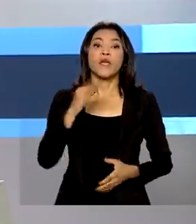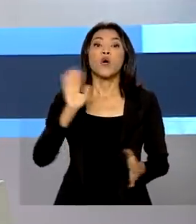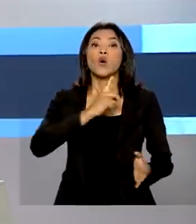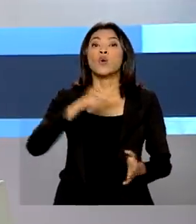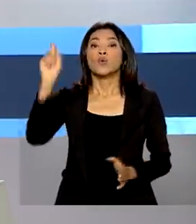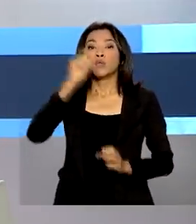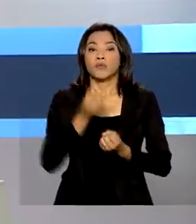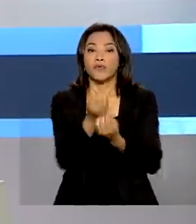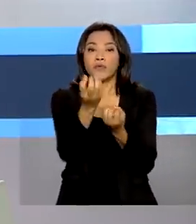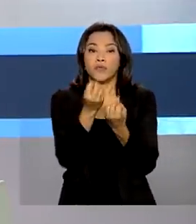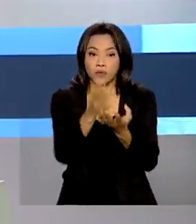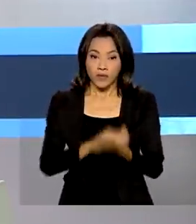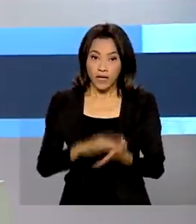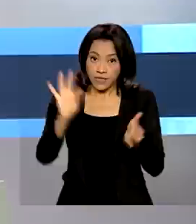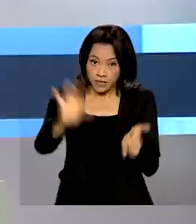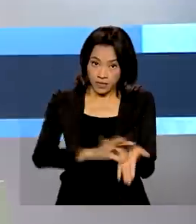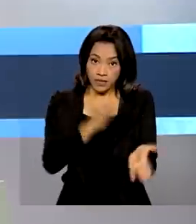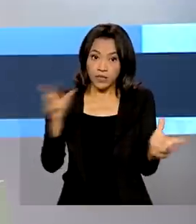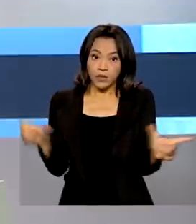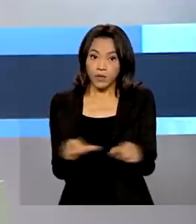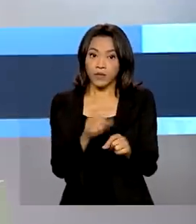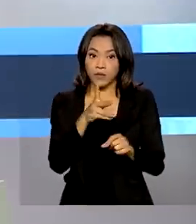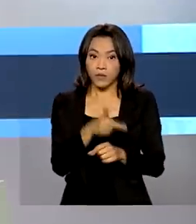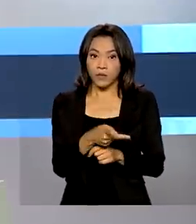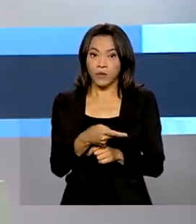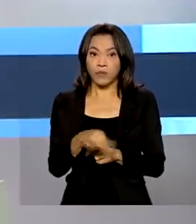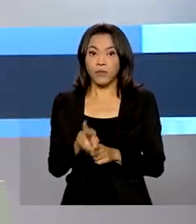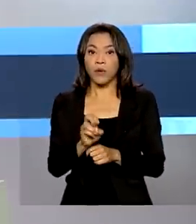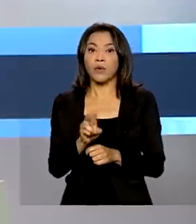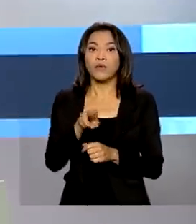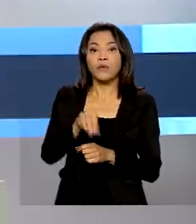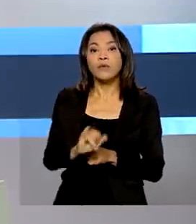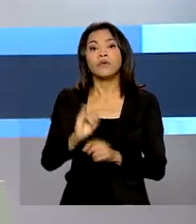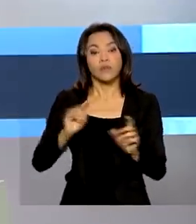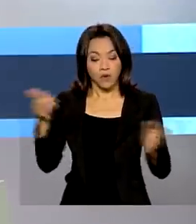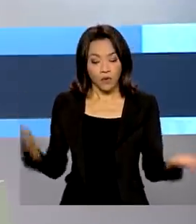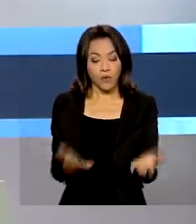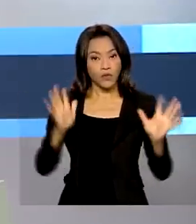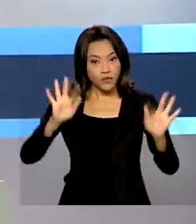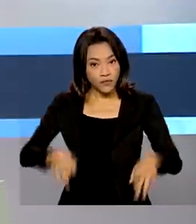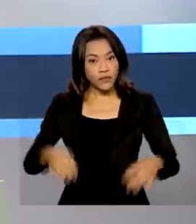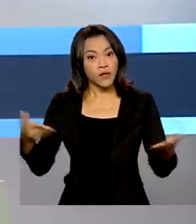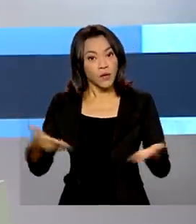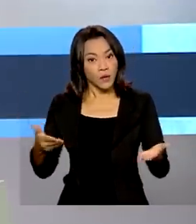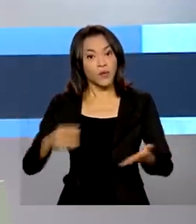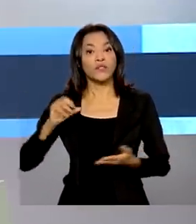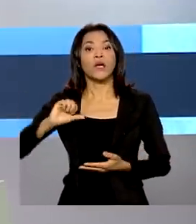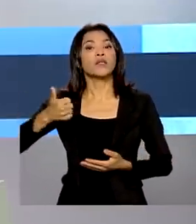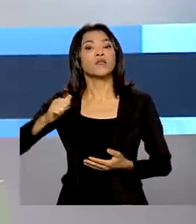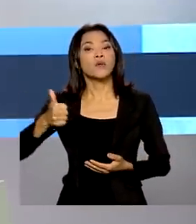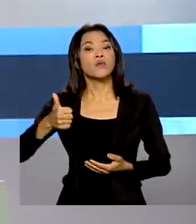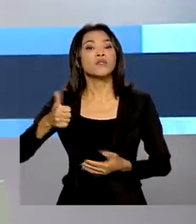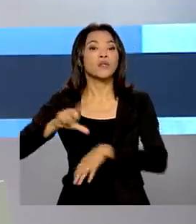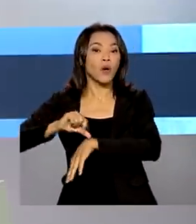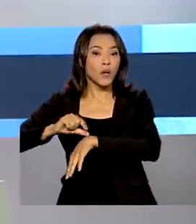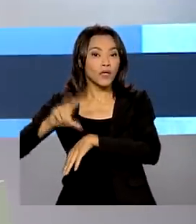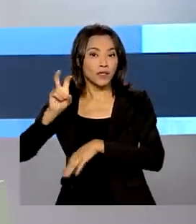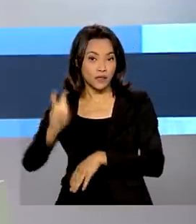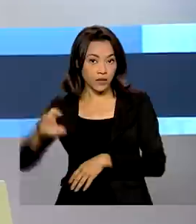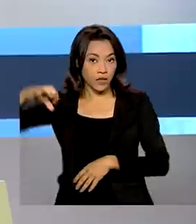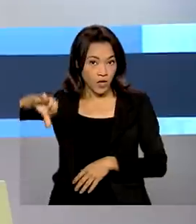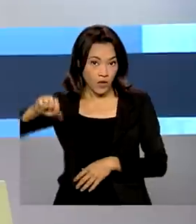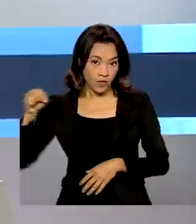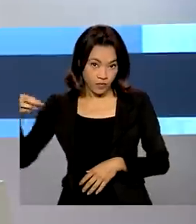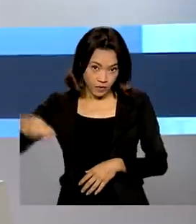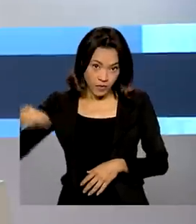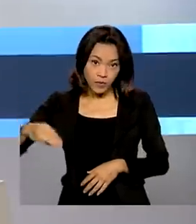para o programa Universidade para Todos terminam hoje. Os estudantes terão até às 23 horas e 59 minutos para concorrer às bolsas do